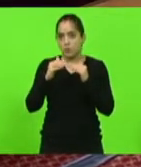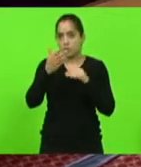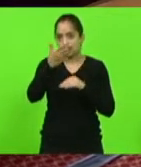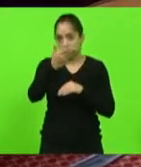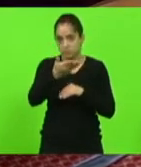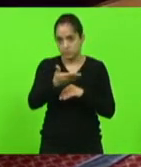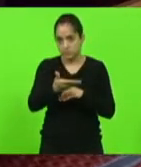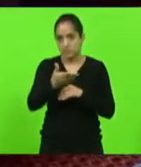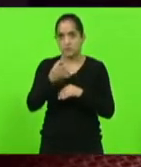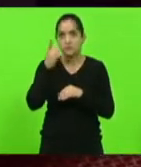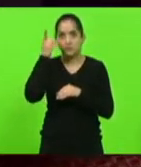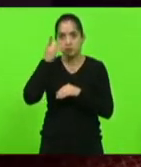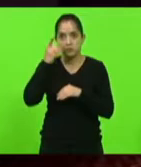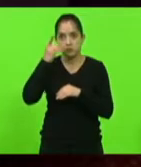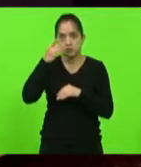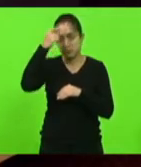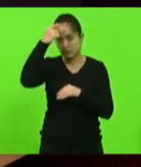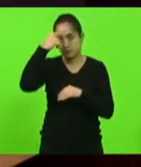doenças,